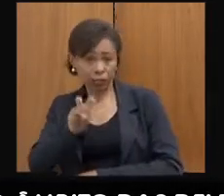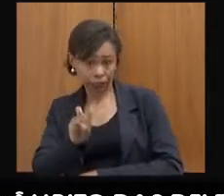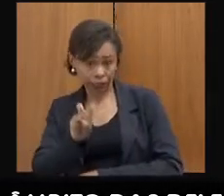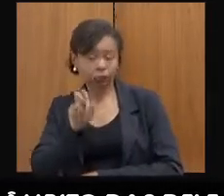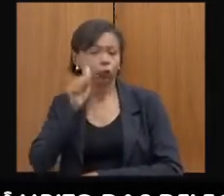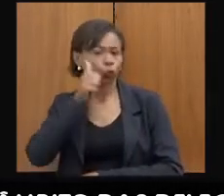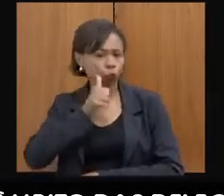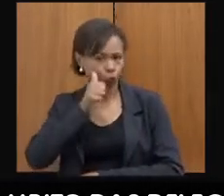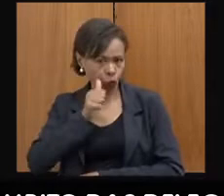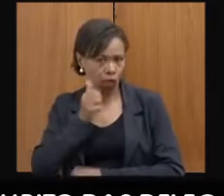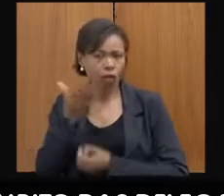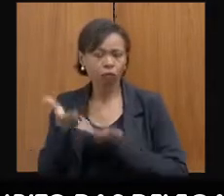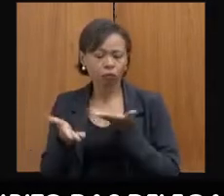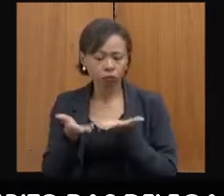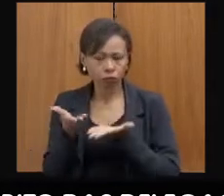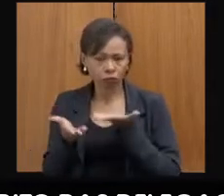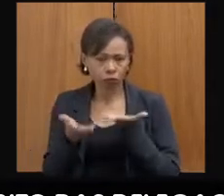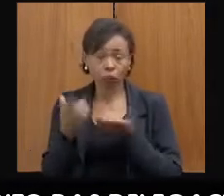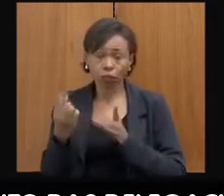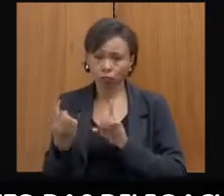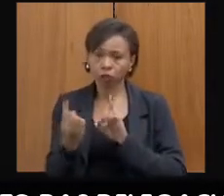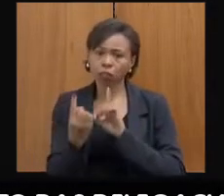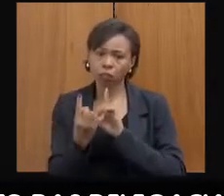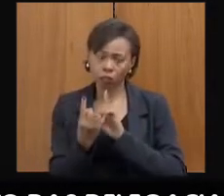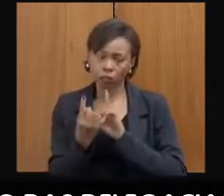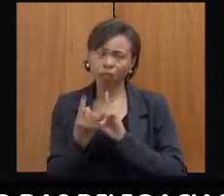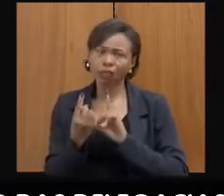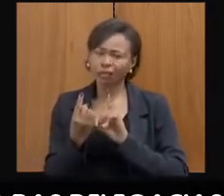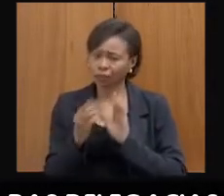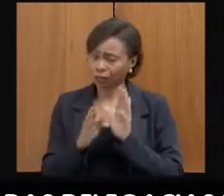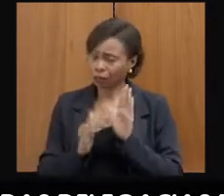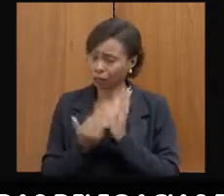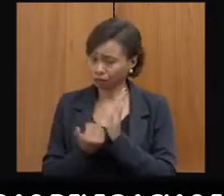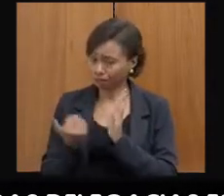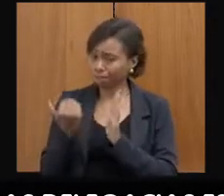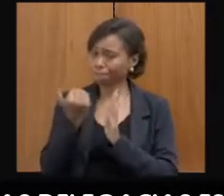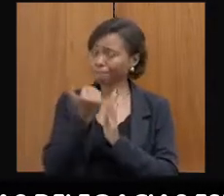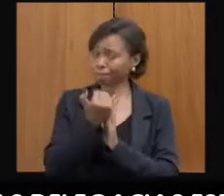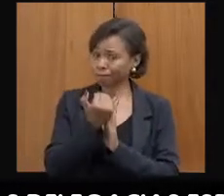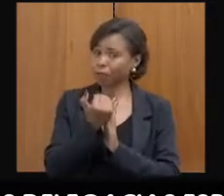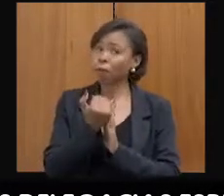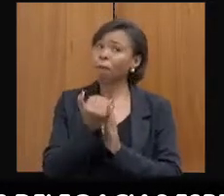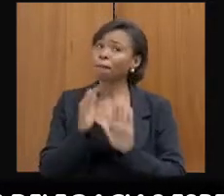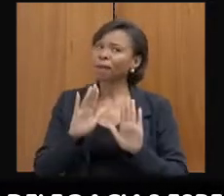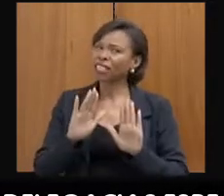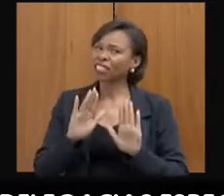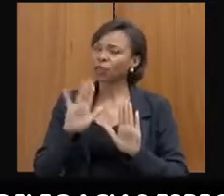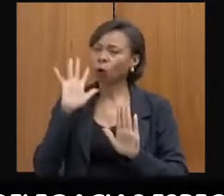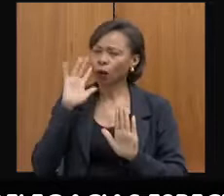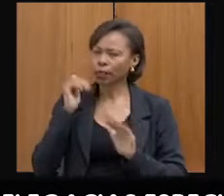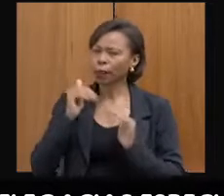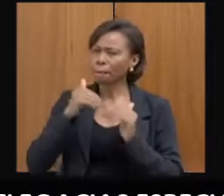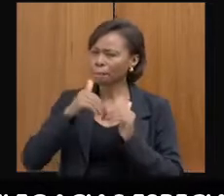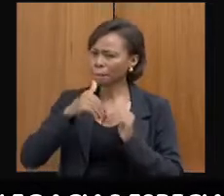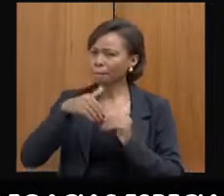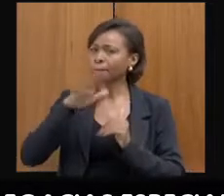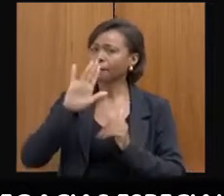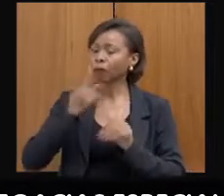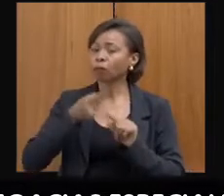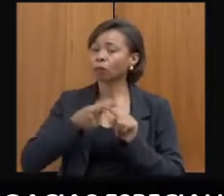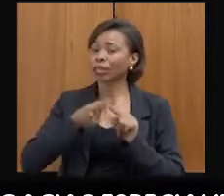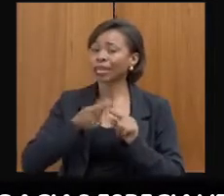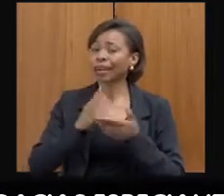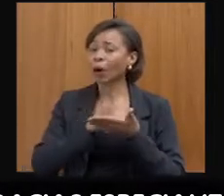falo que eu ainda acho o número assim um pouco alto, mas a gente sabe que o número pode ser maior do que esse, porque há muita subnotificação